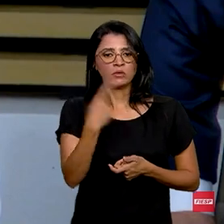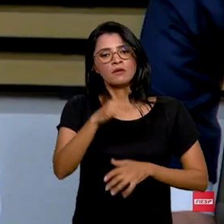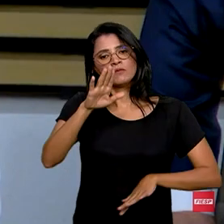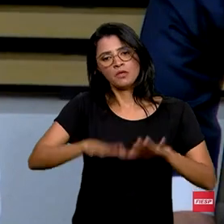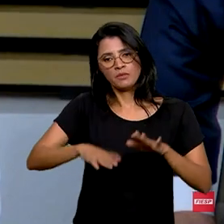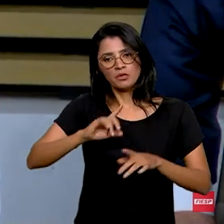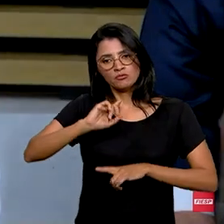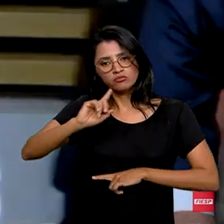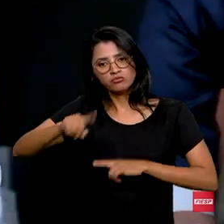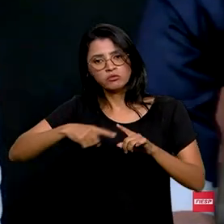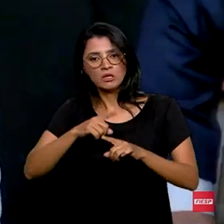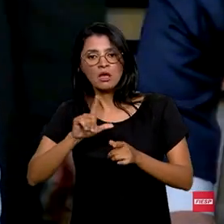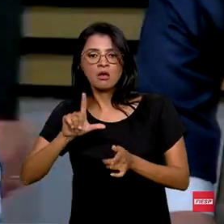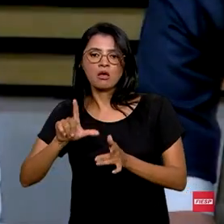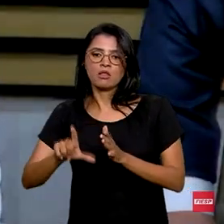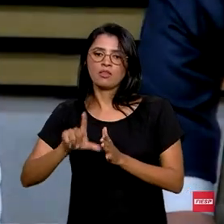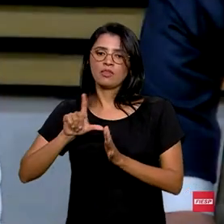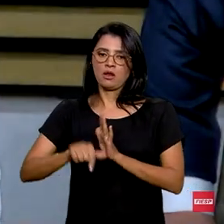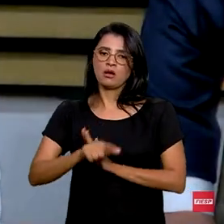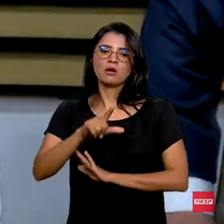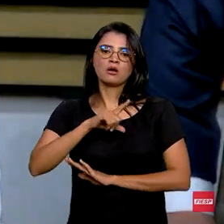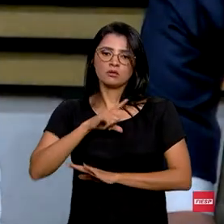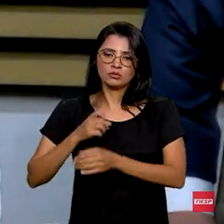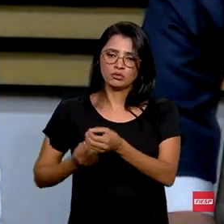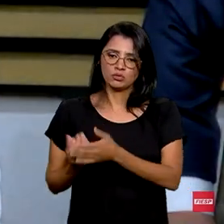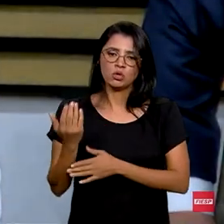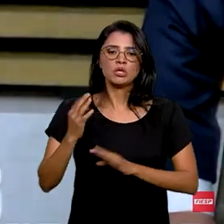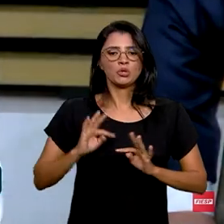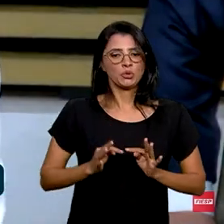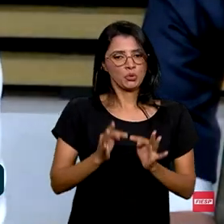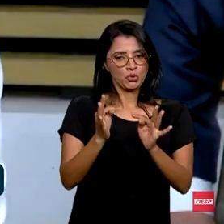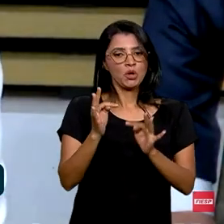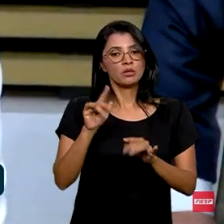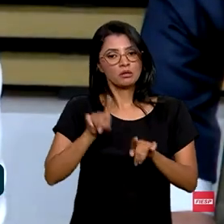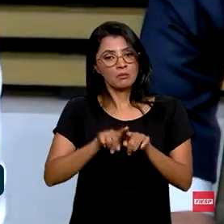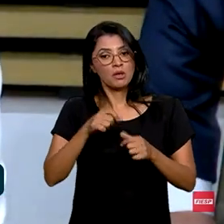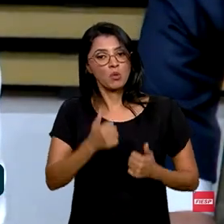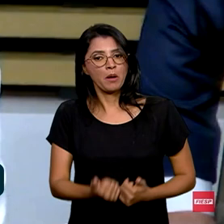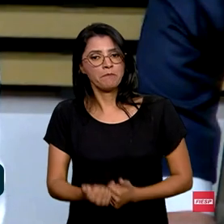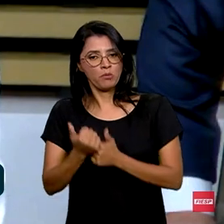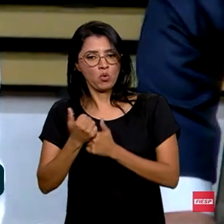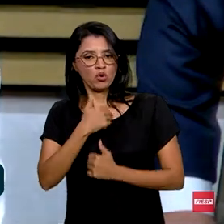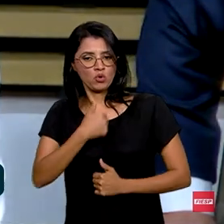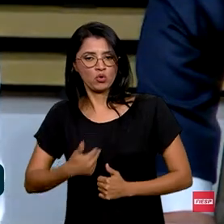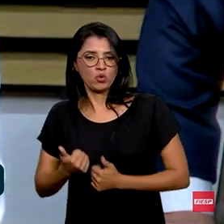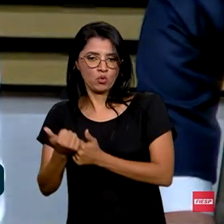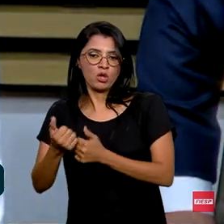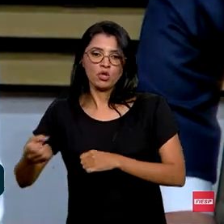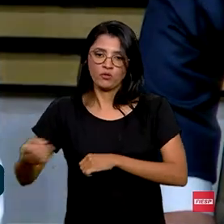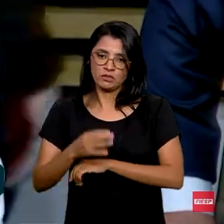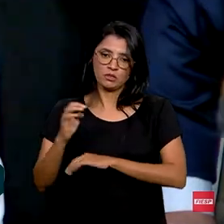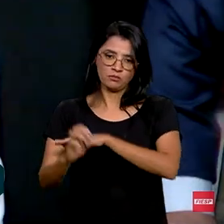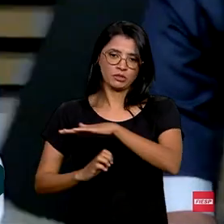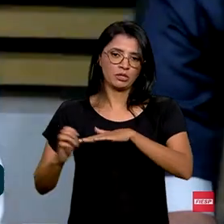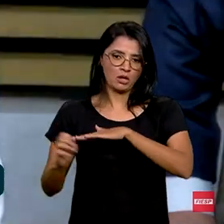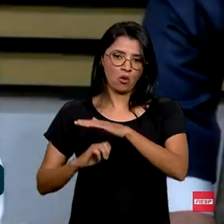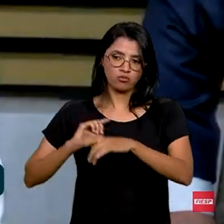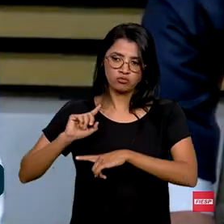superação de atraso produtivo e tecnológico e do apoio do poder público à inovação empresarial.